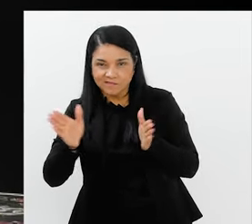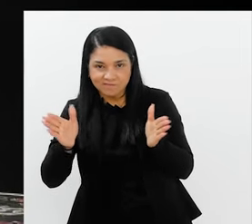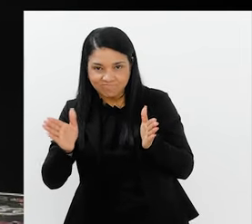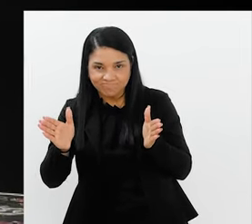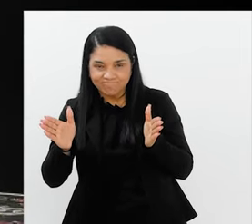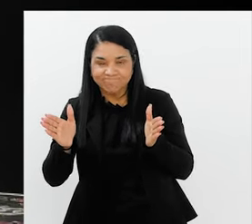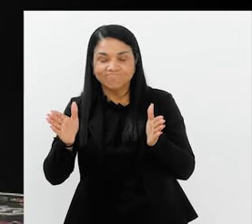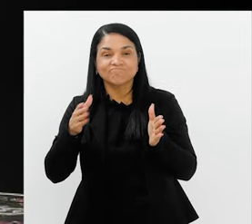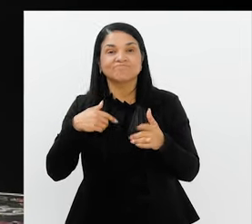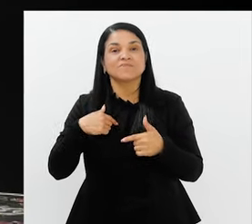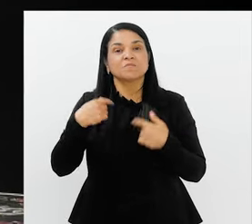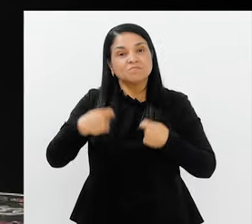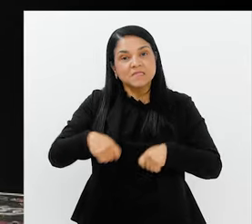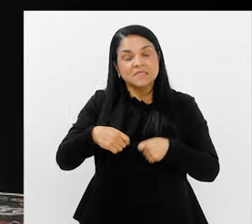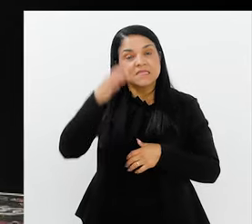né.